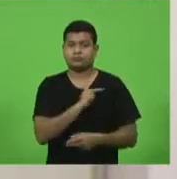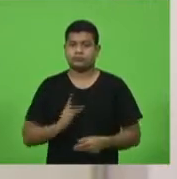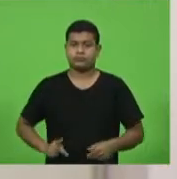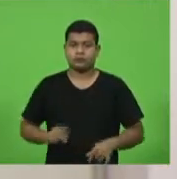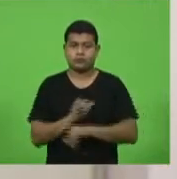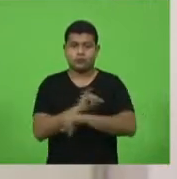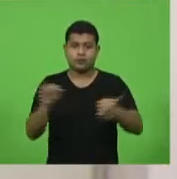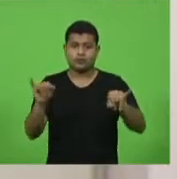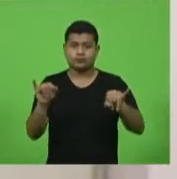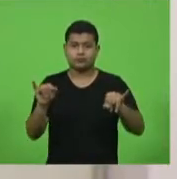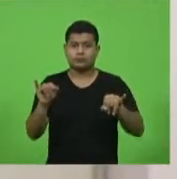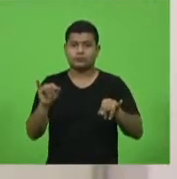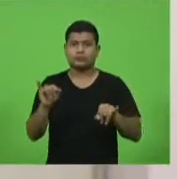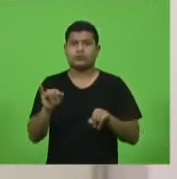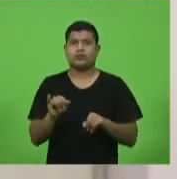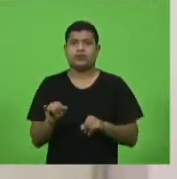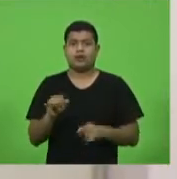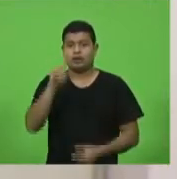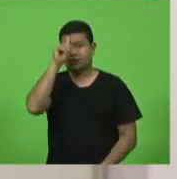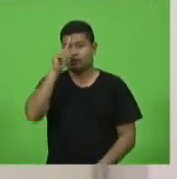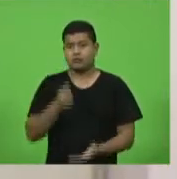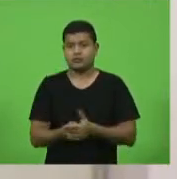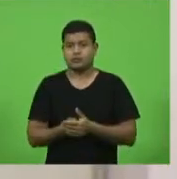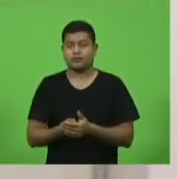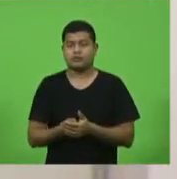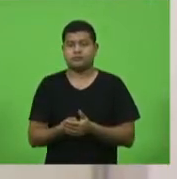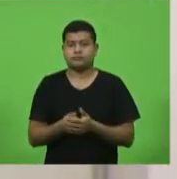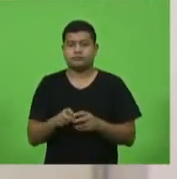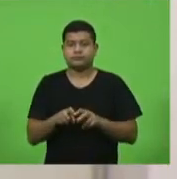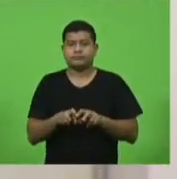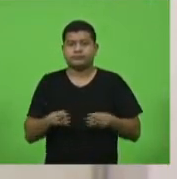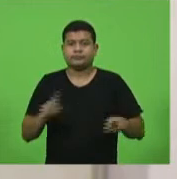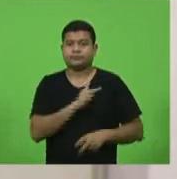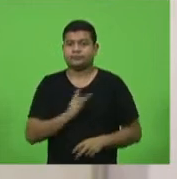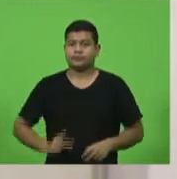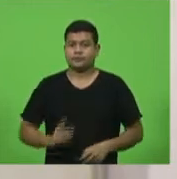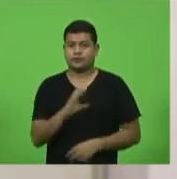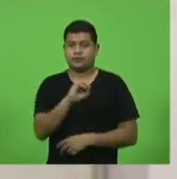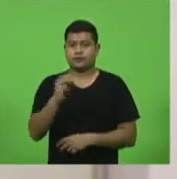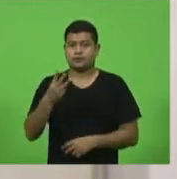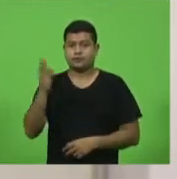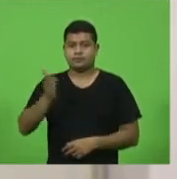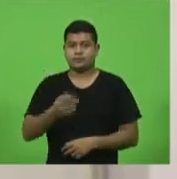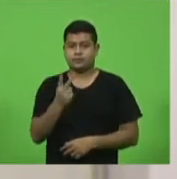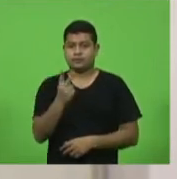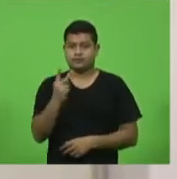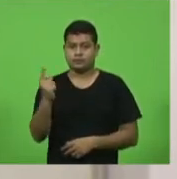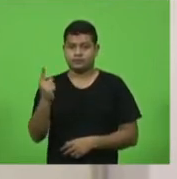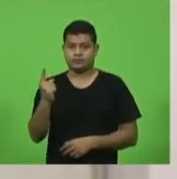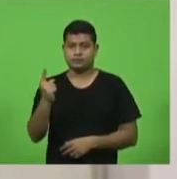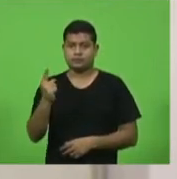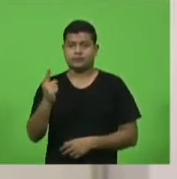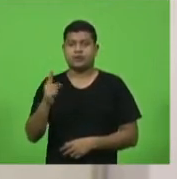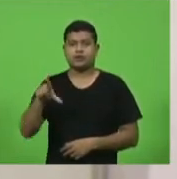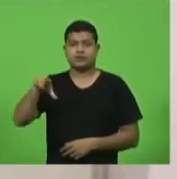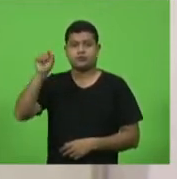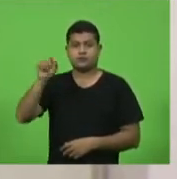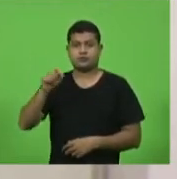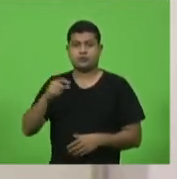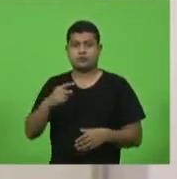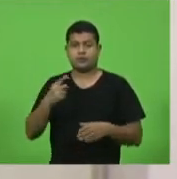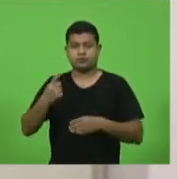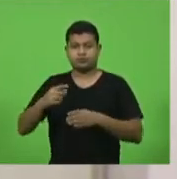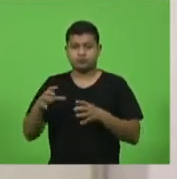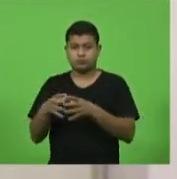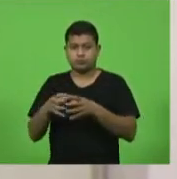comunicou da edição do ato da presidência número 003, barra 2021, que designou os membros das comissões